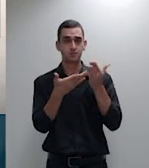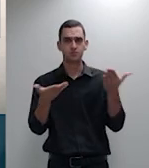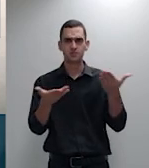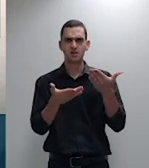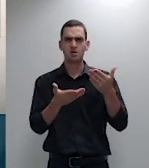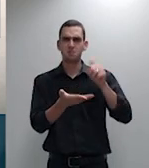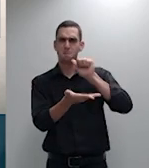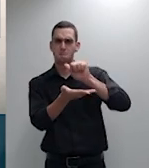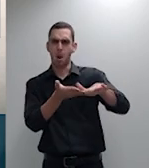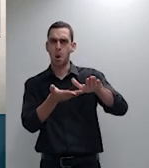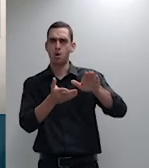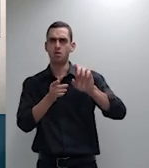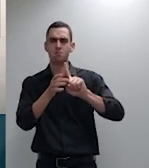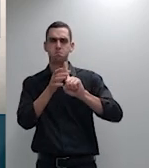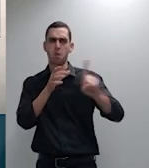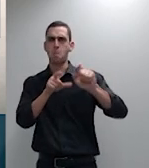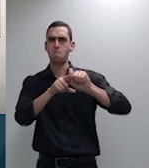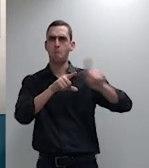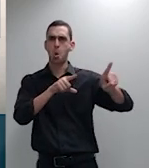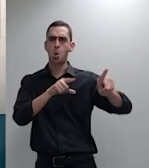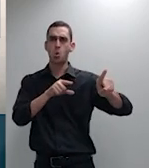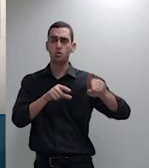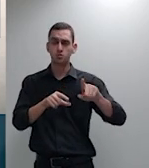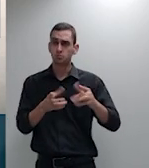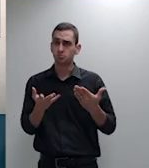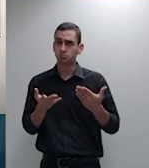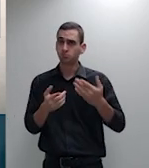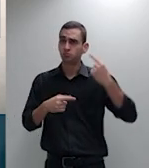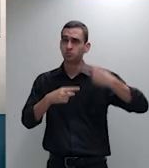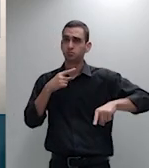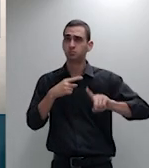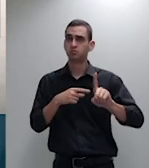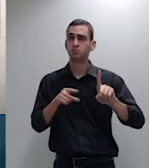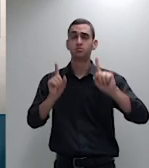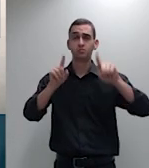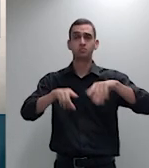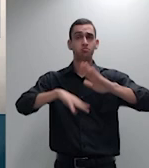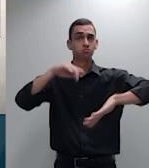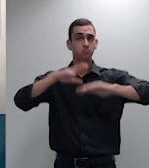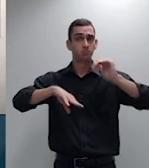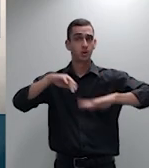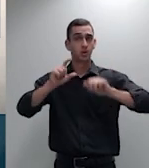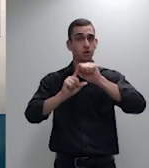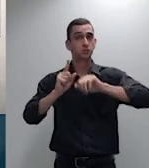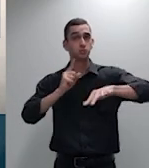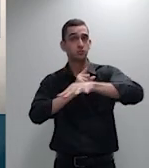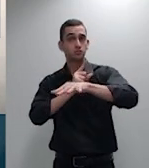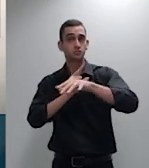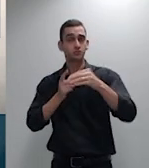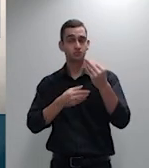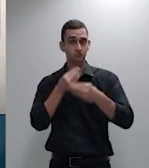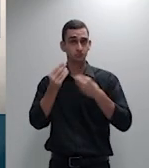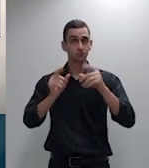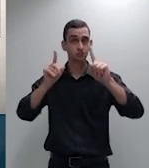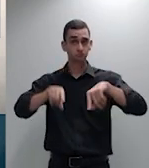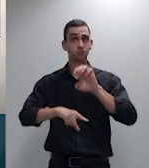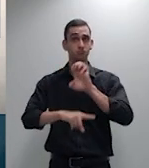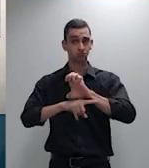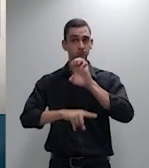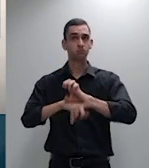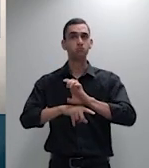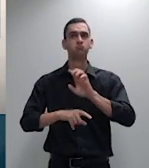longo do tempo e a prática social e o contrato não pode ficar alheio disso o estado tem sim que intervir para que corrija